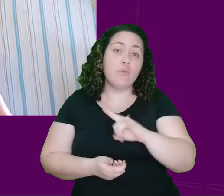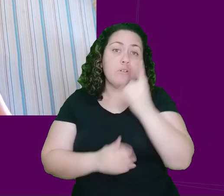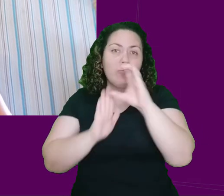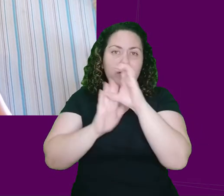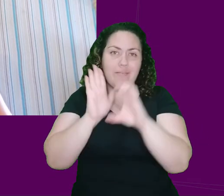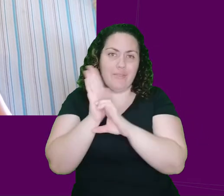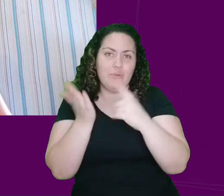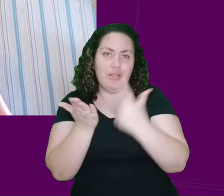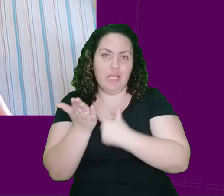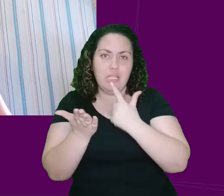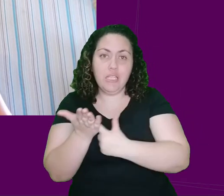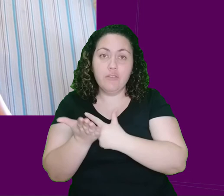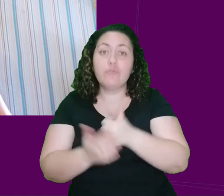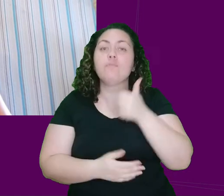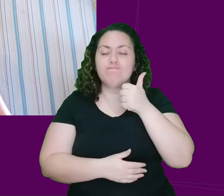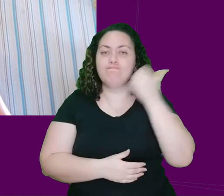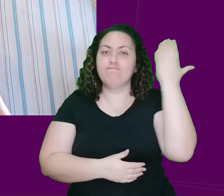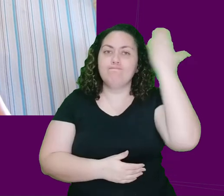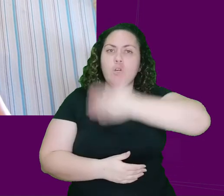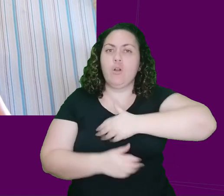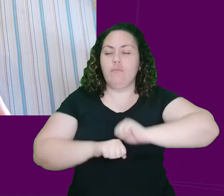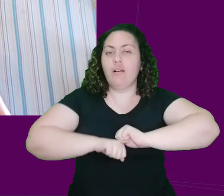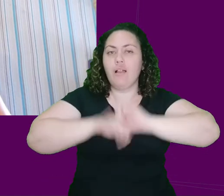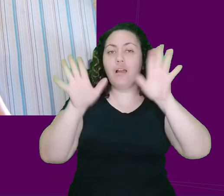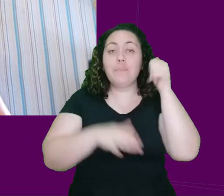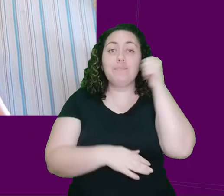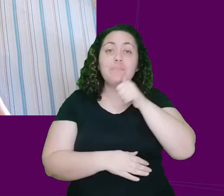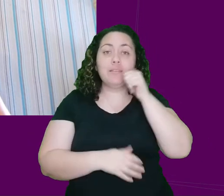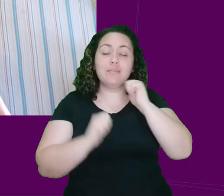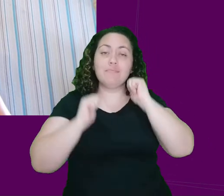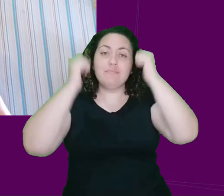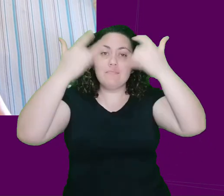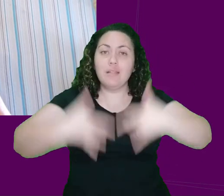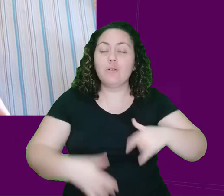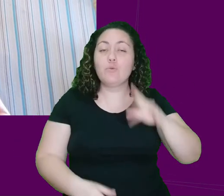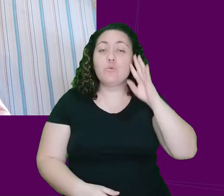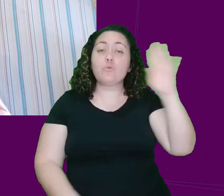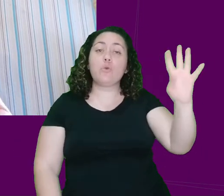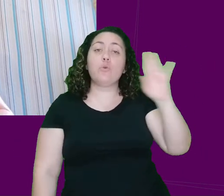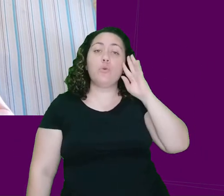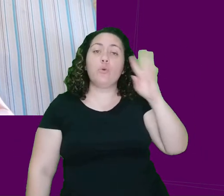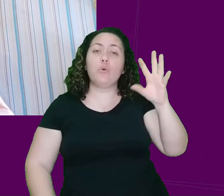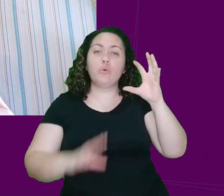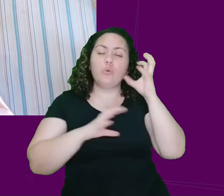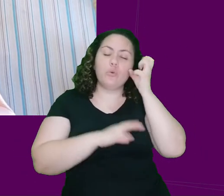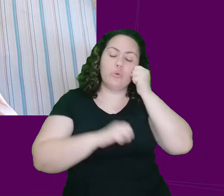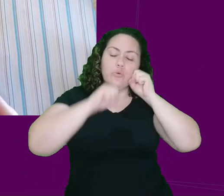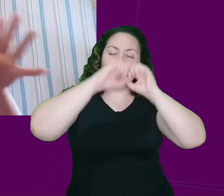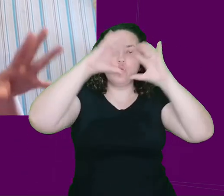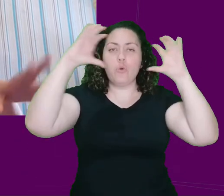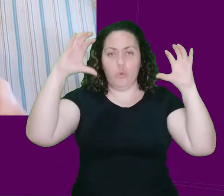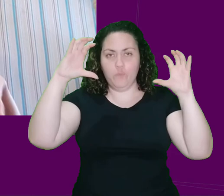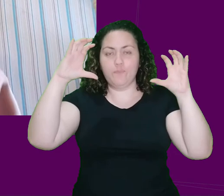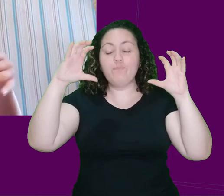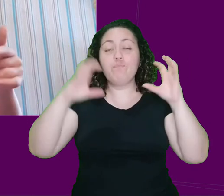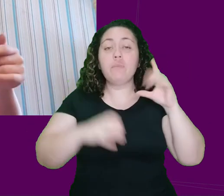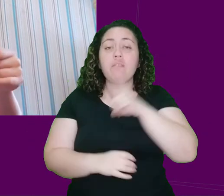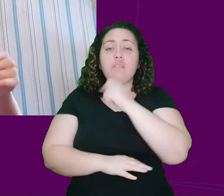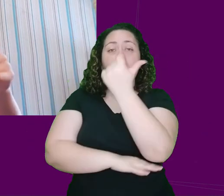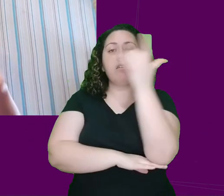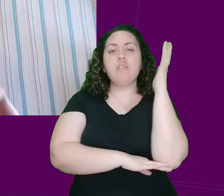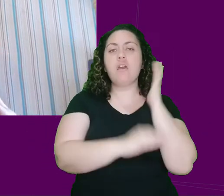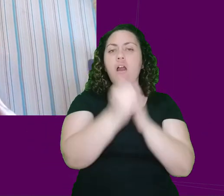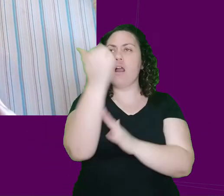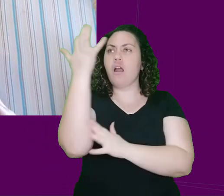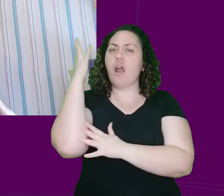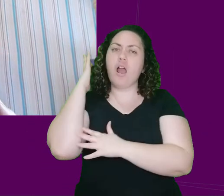isso fica bem evidente, quando ela descreve um sonho. Um sonho que ela está em meio a algumas árvores de noite,